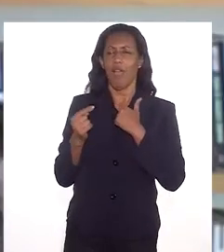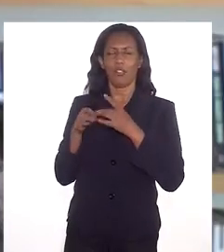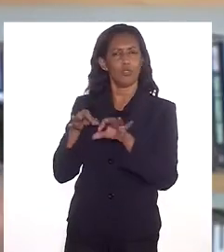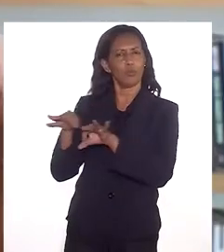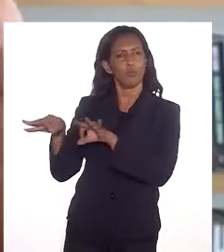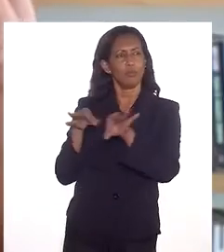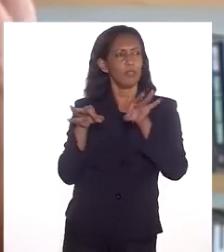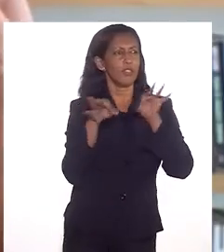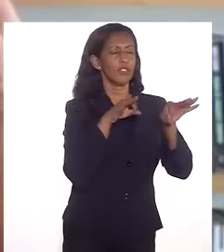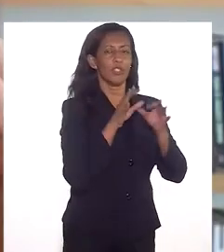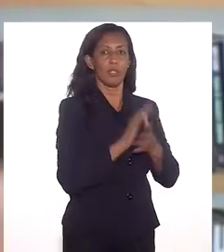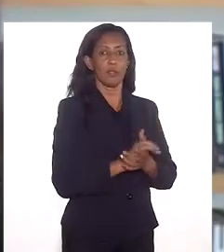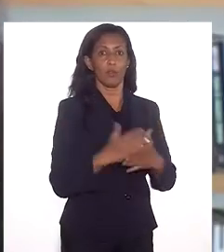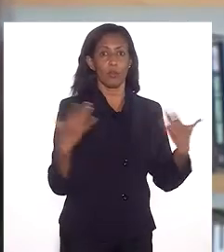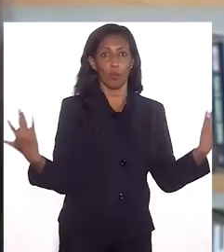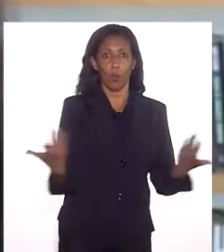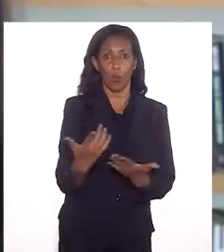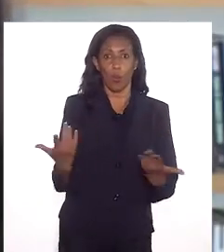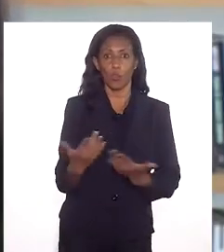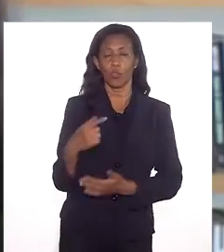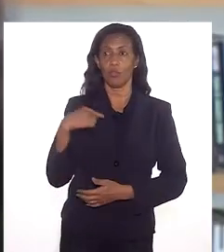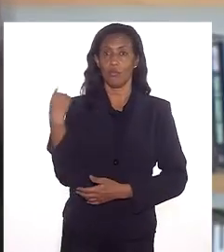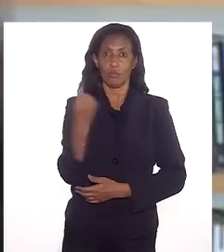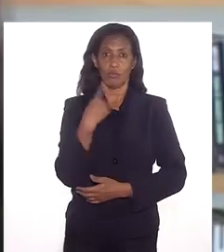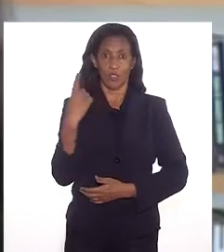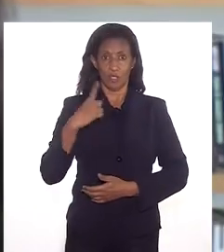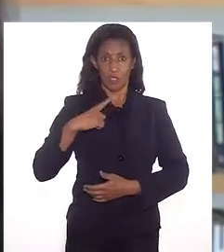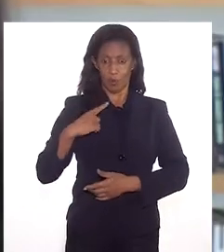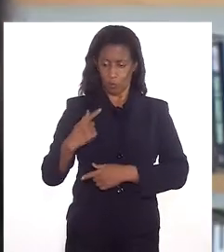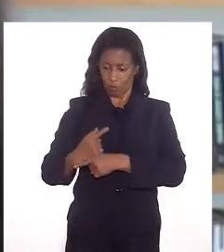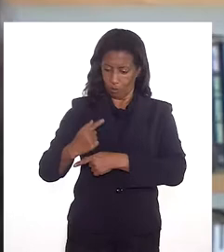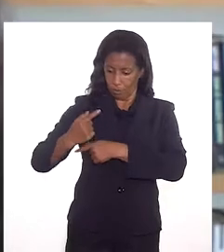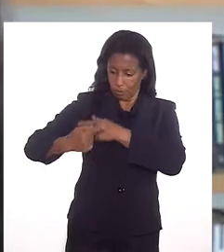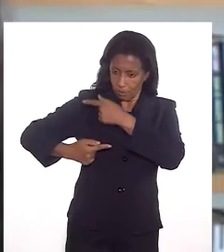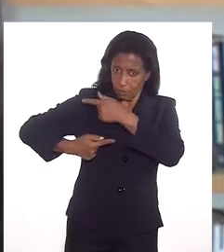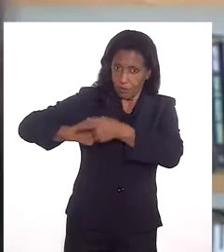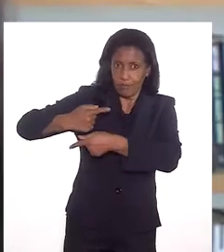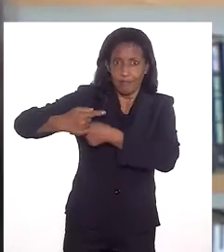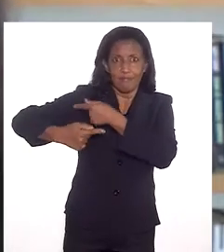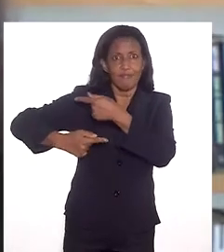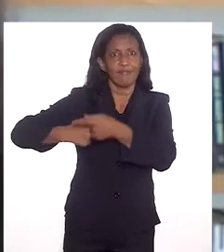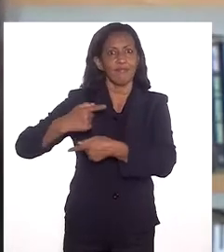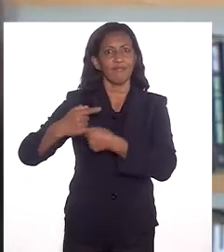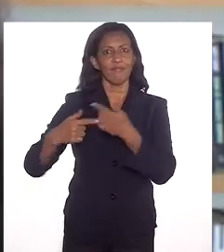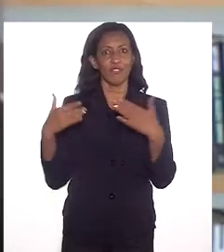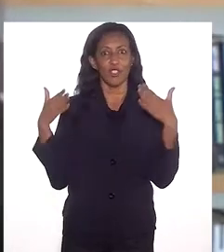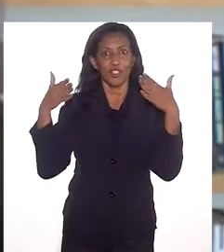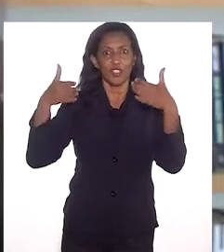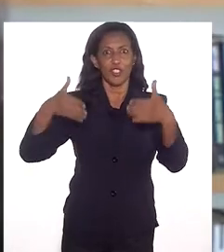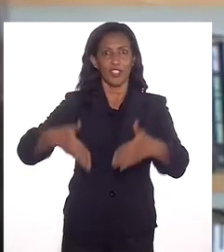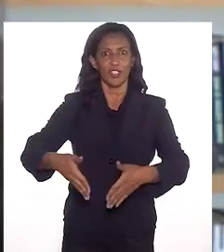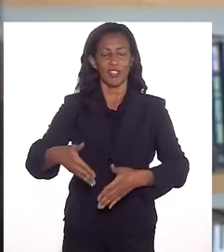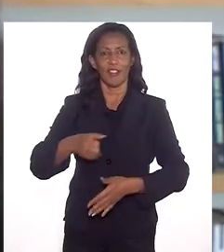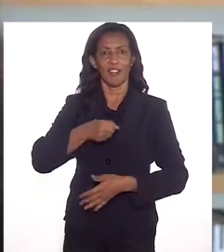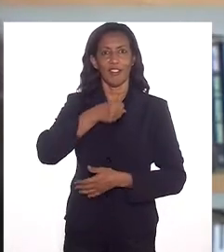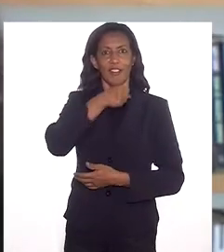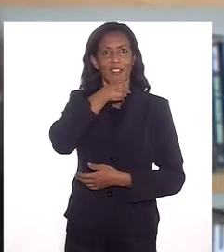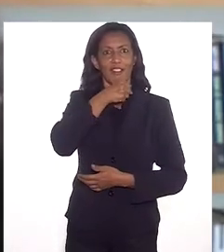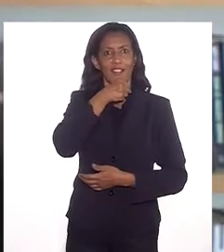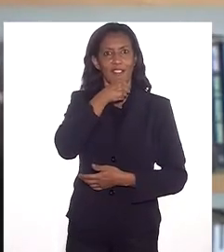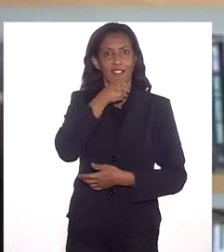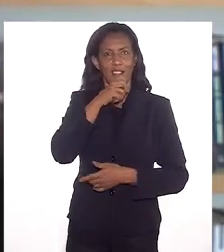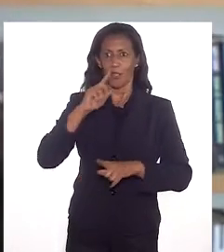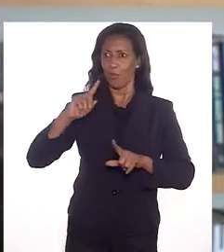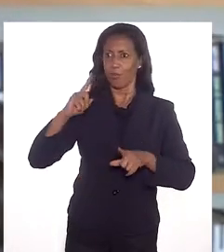vários projetos. Hoje nós temos uma geração que chega à velhice e é uma